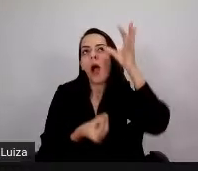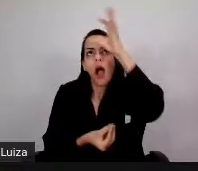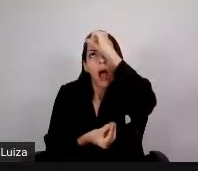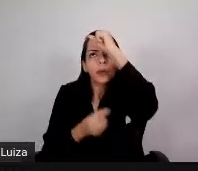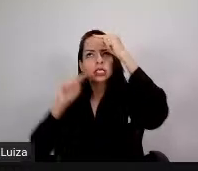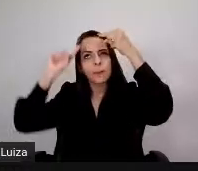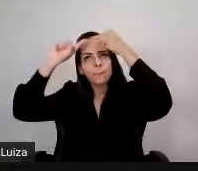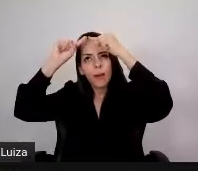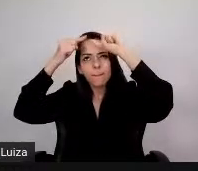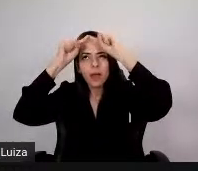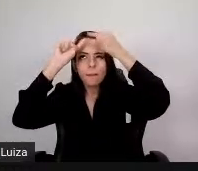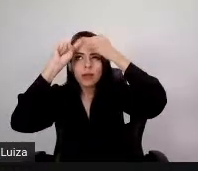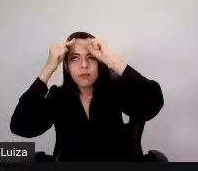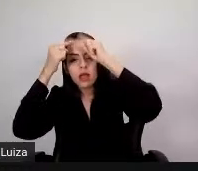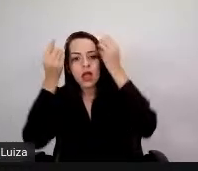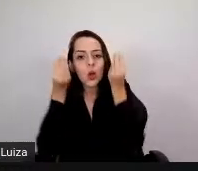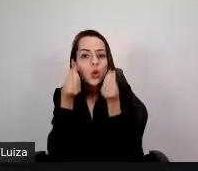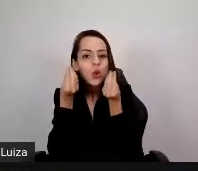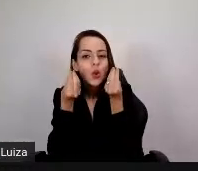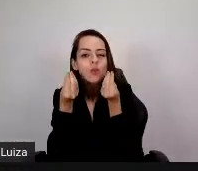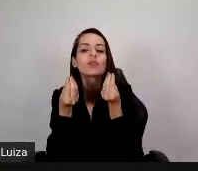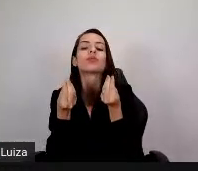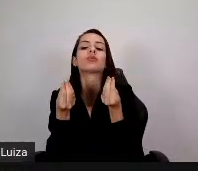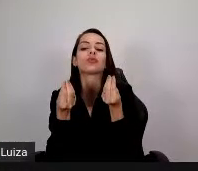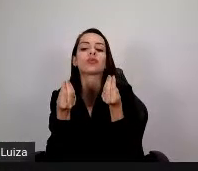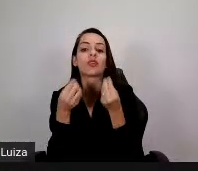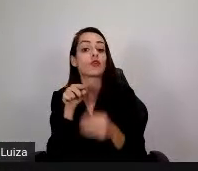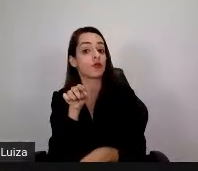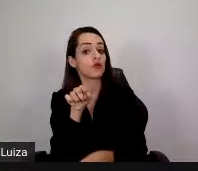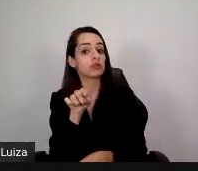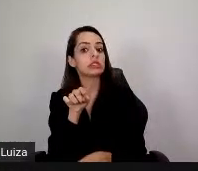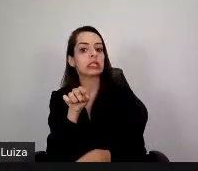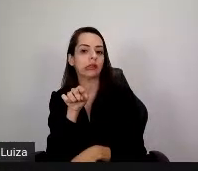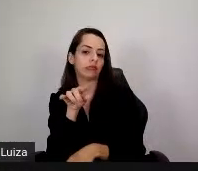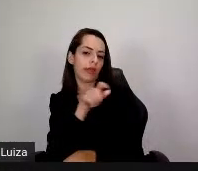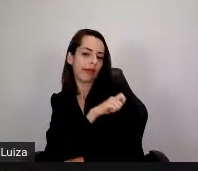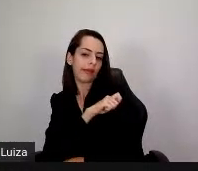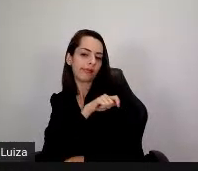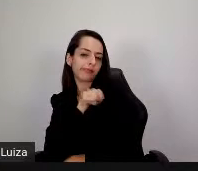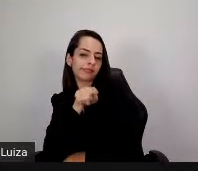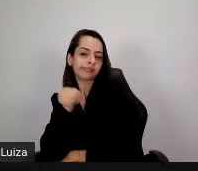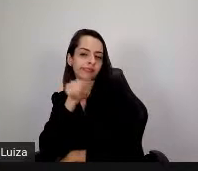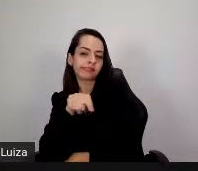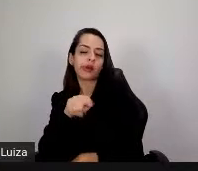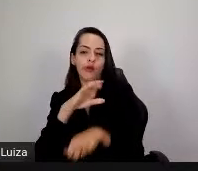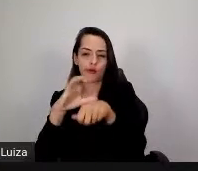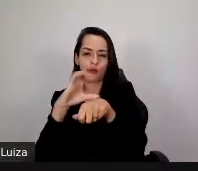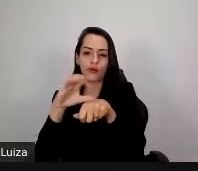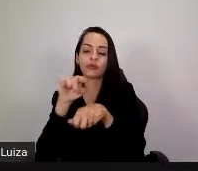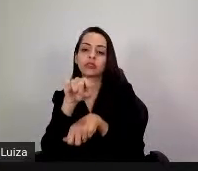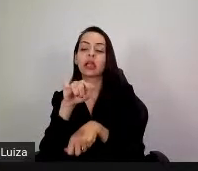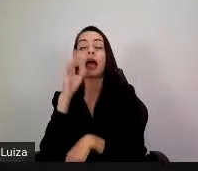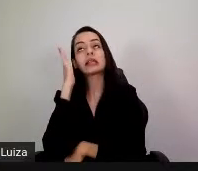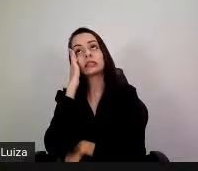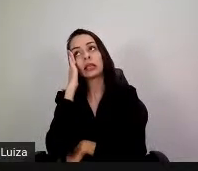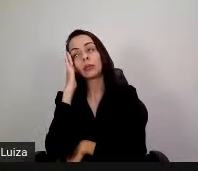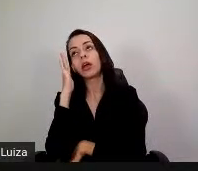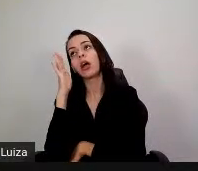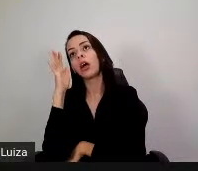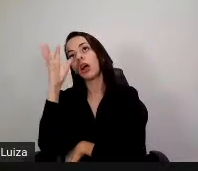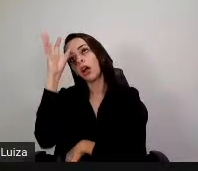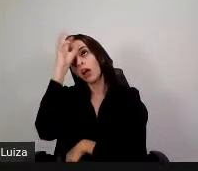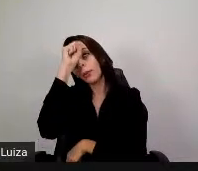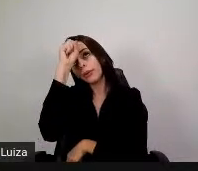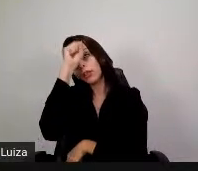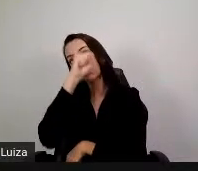seja, não é simplesmente, você não deve esperar dessa formação que você simplesmente vai aprender a utilizar o Google Meet de maneira